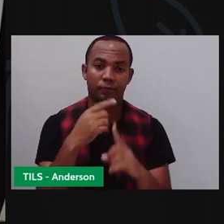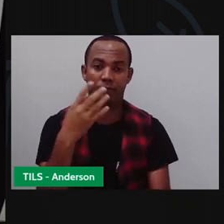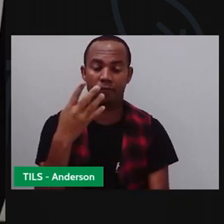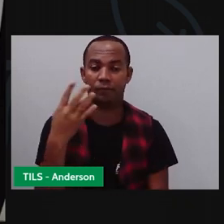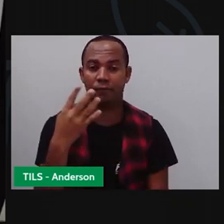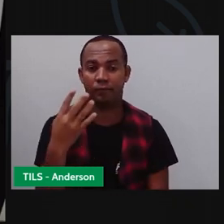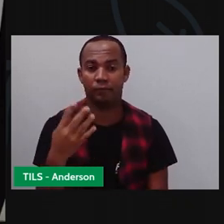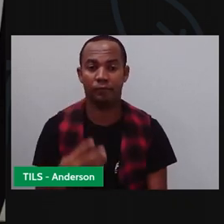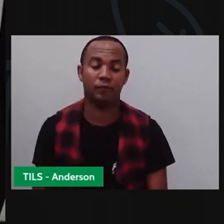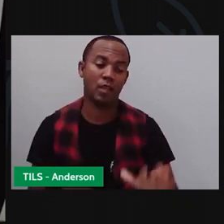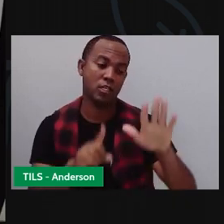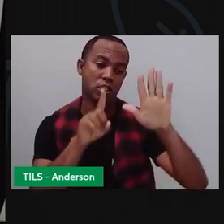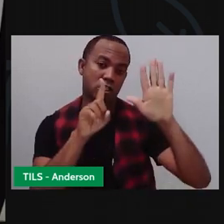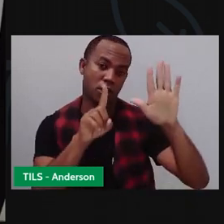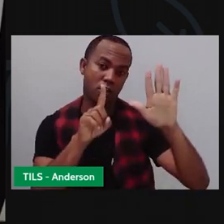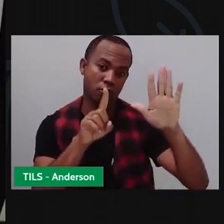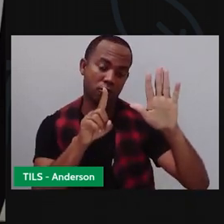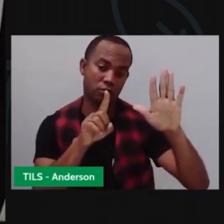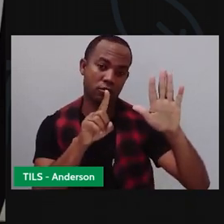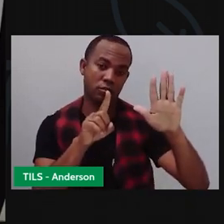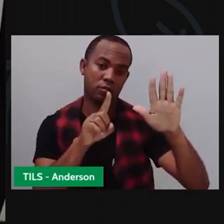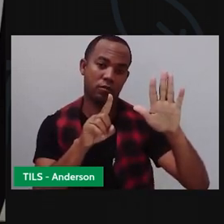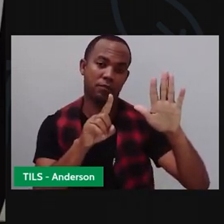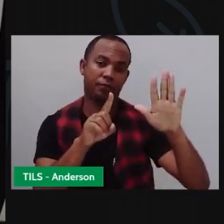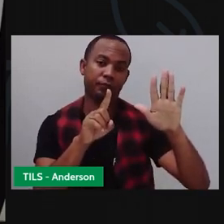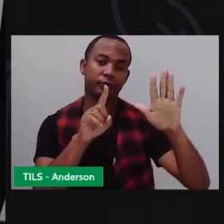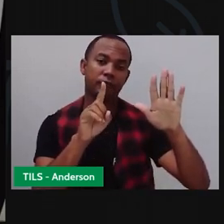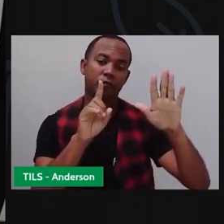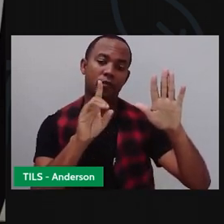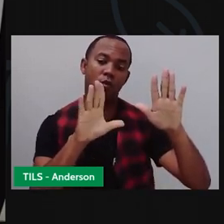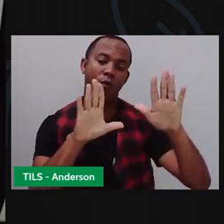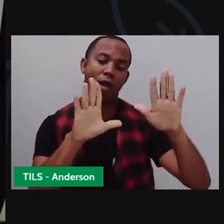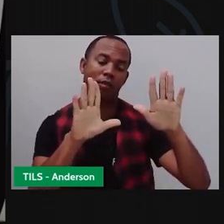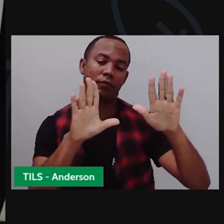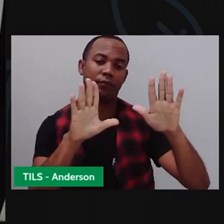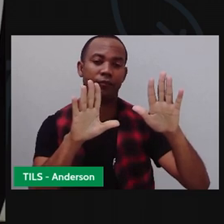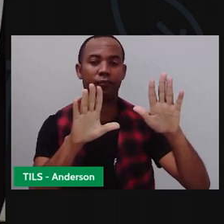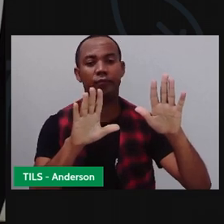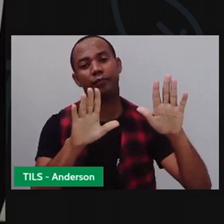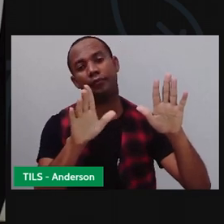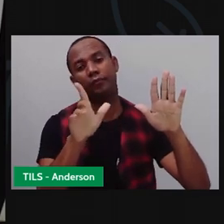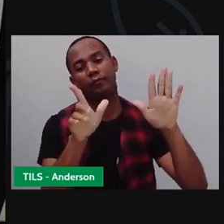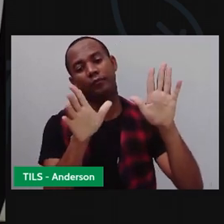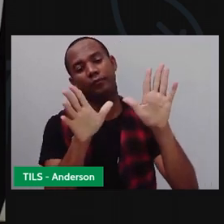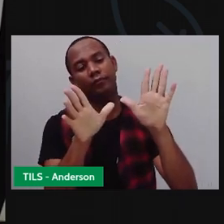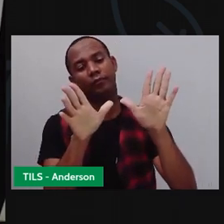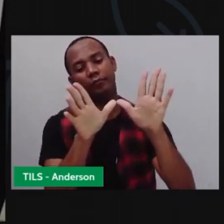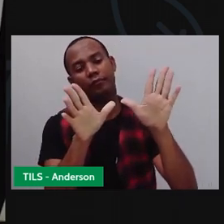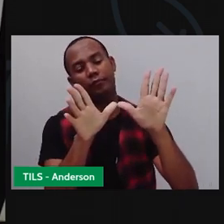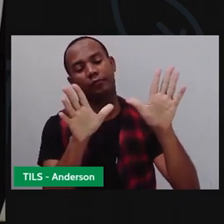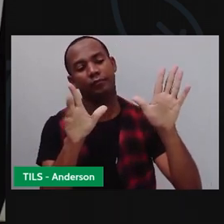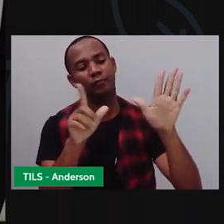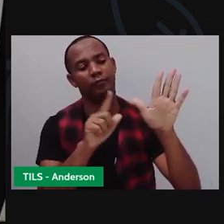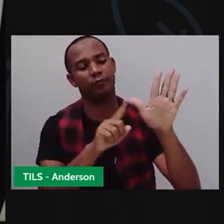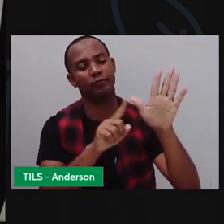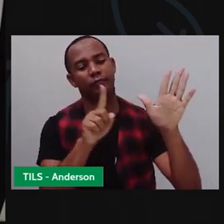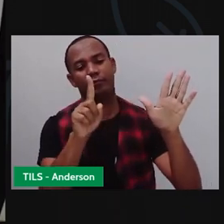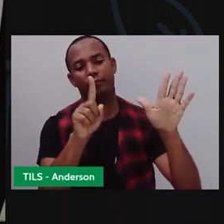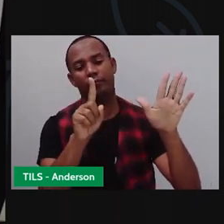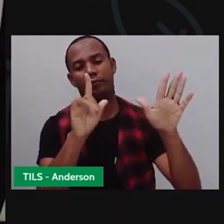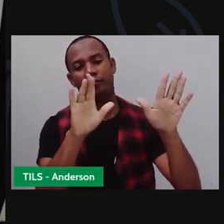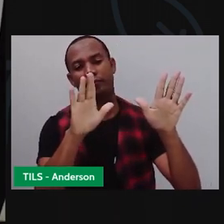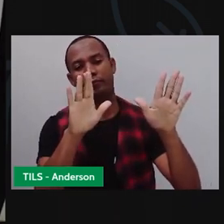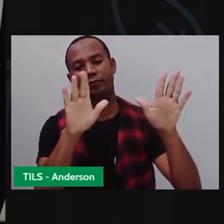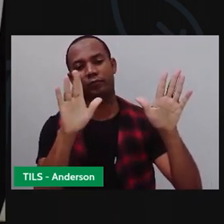dedinho. Eu tenho seis, não isso? Vou somar o quê? Mais quatro. Vamos fazer aquelas várias pontinhas, né? Seis, sete,